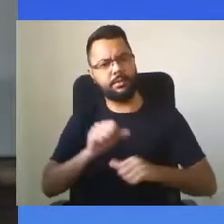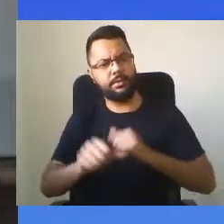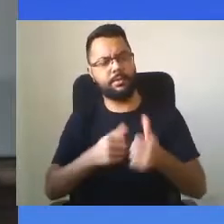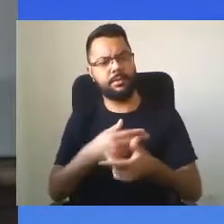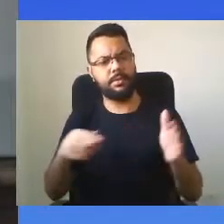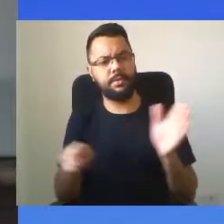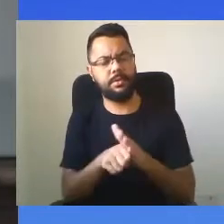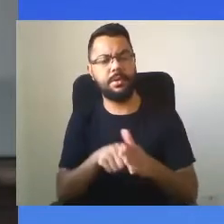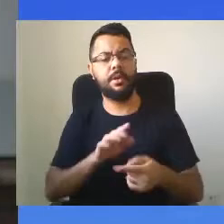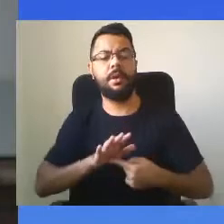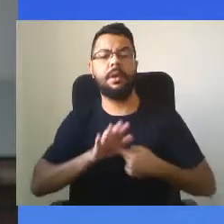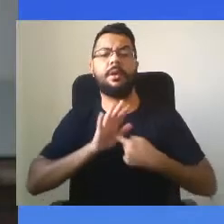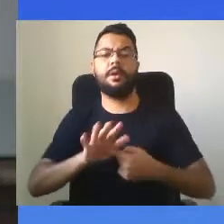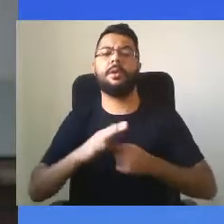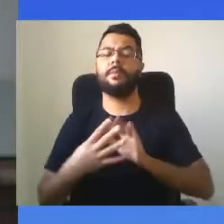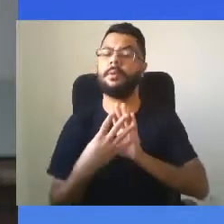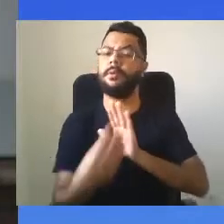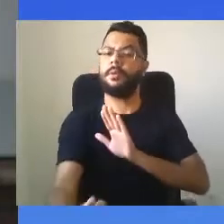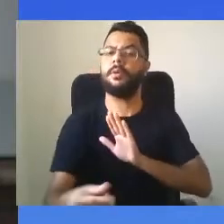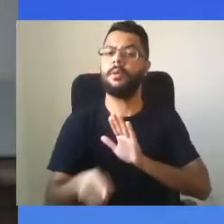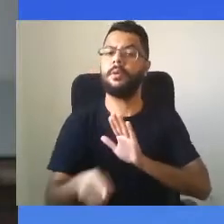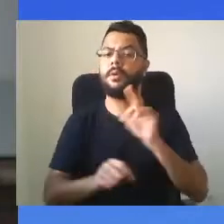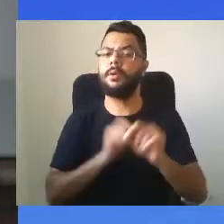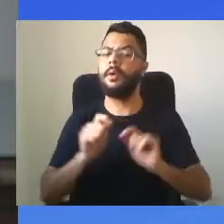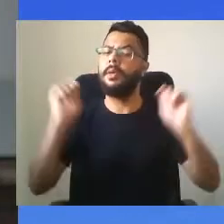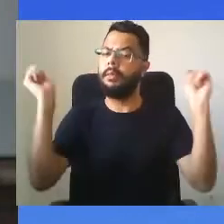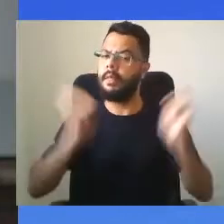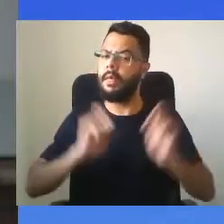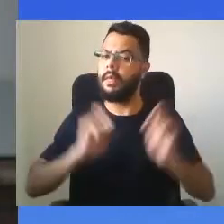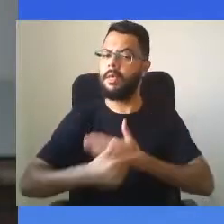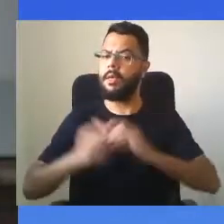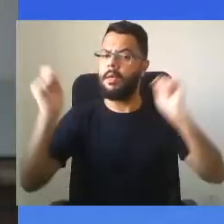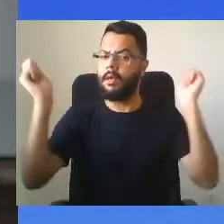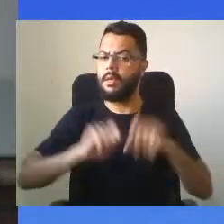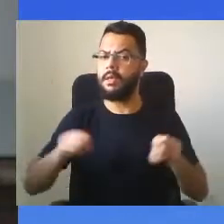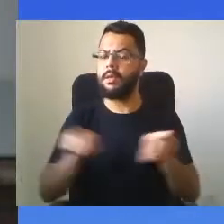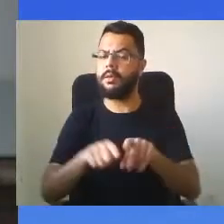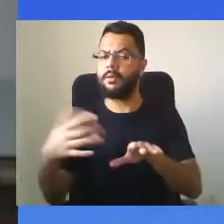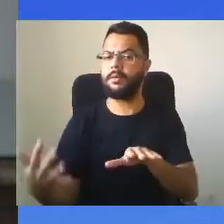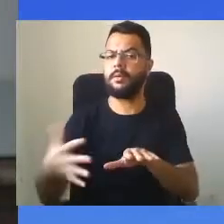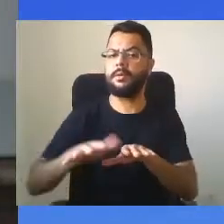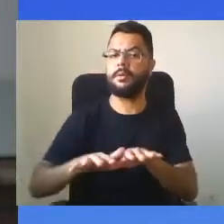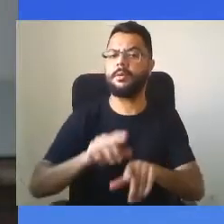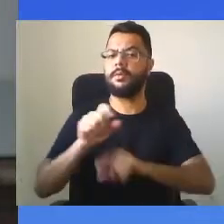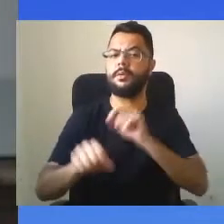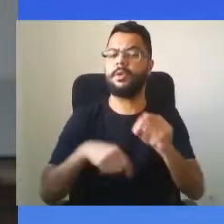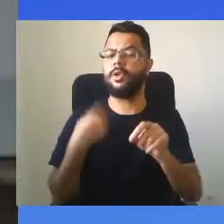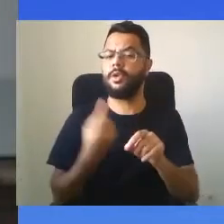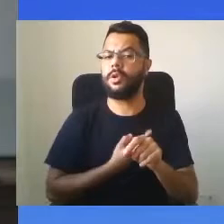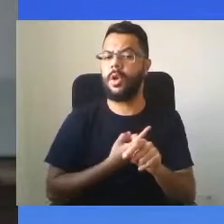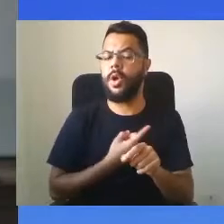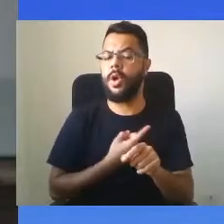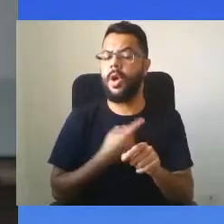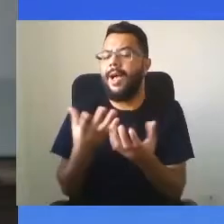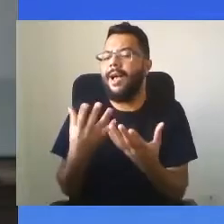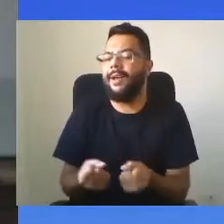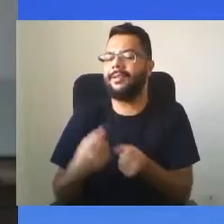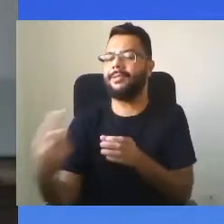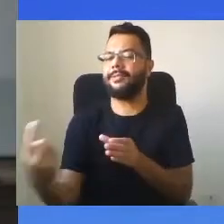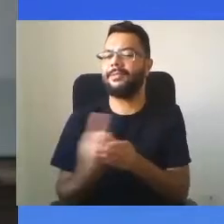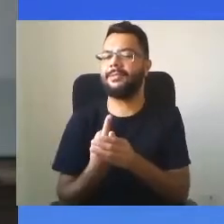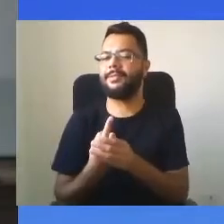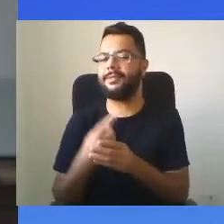é transparente e competente, e incluente que nós agregamos pessoas, grupos